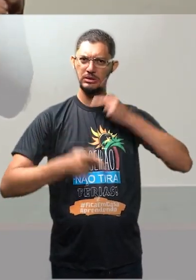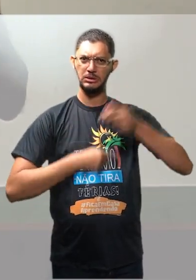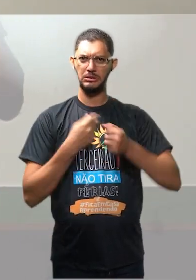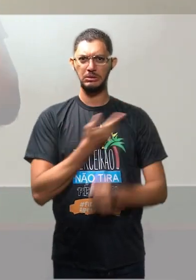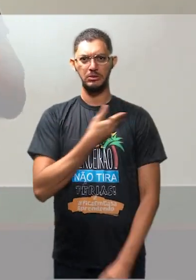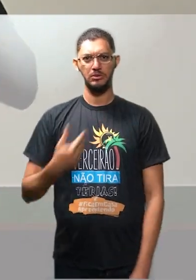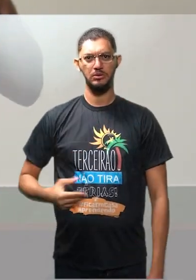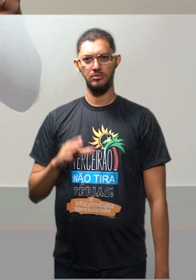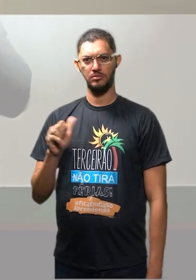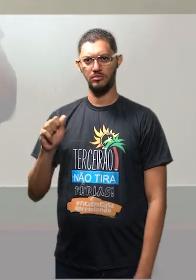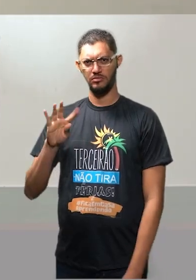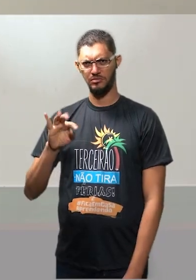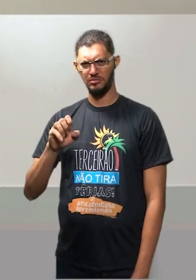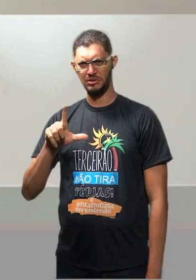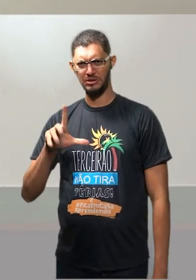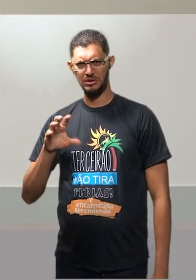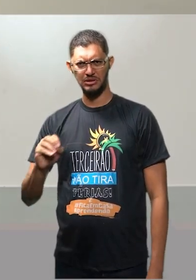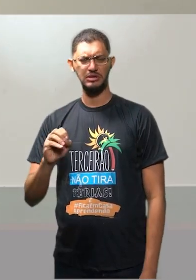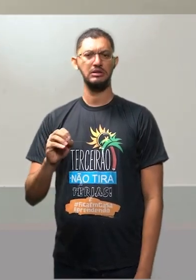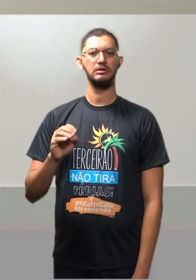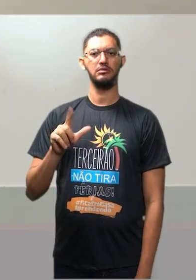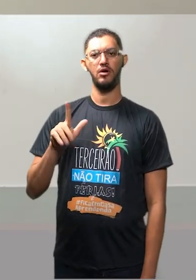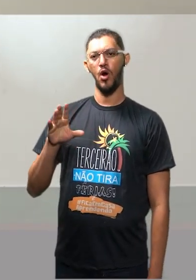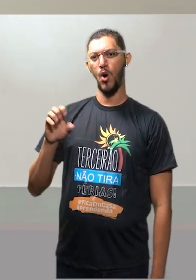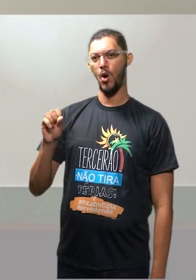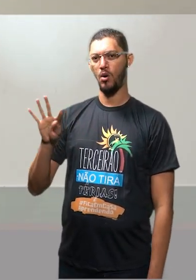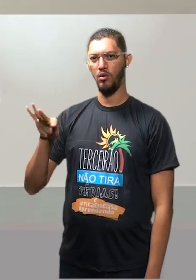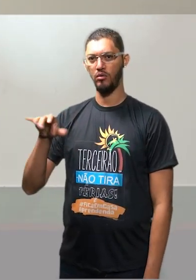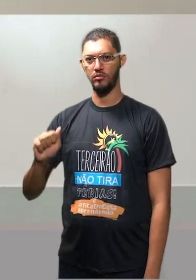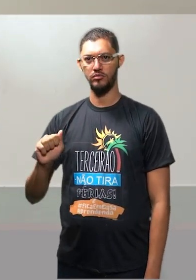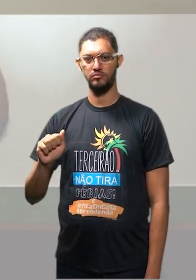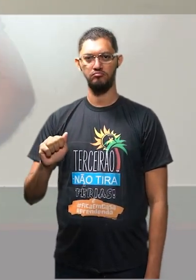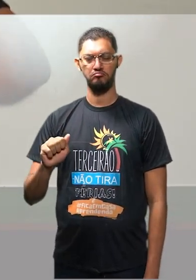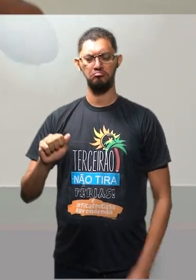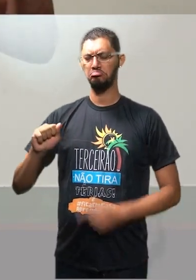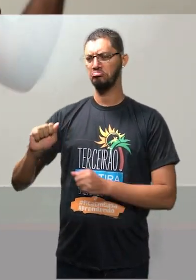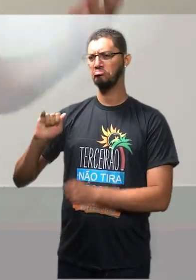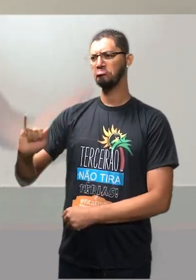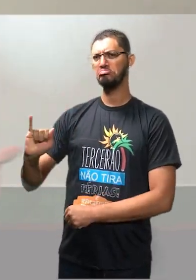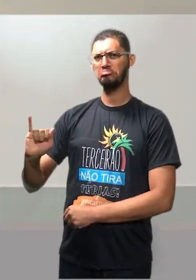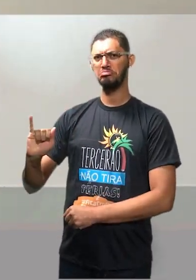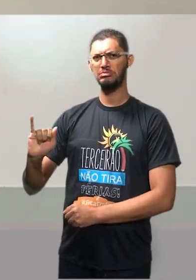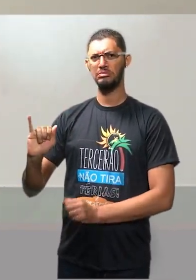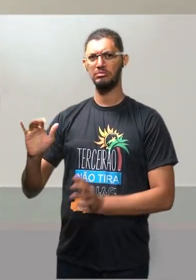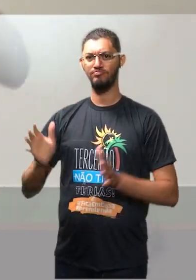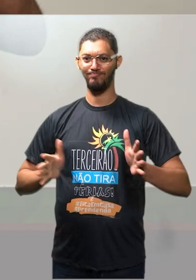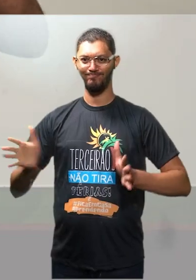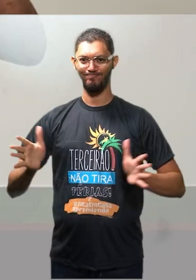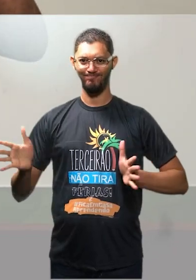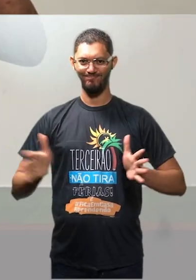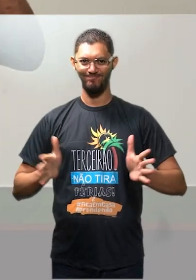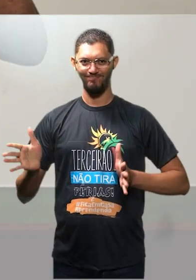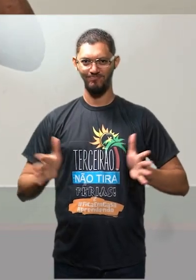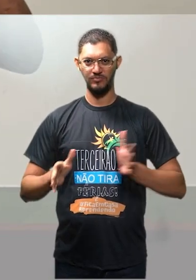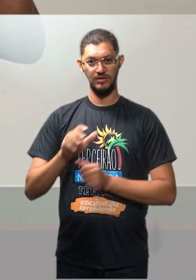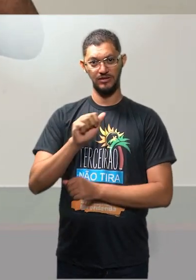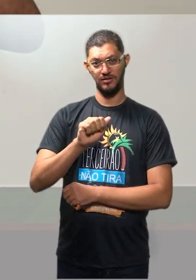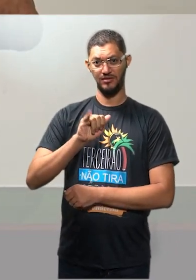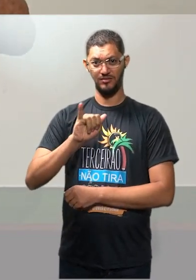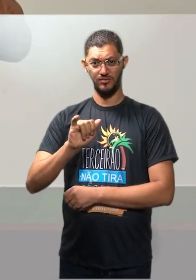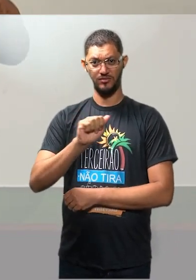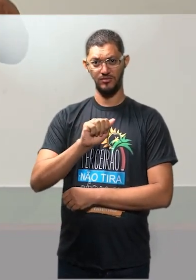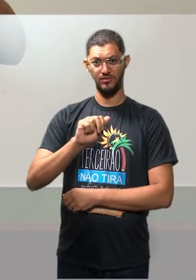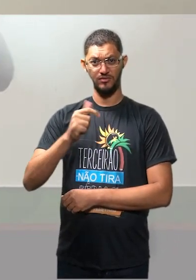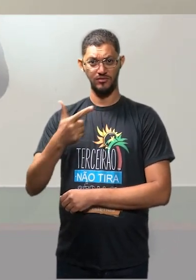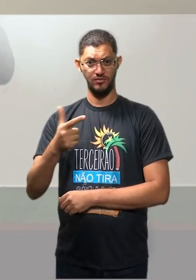Castelo Branco, Costa e Silva, tá? Sabemos que o AI-5 fecha o regime, lembra? AI-1, AI-2, AI-3, AI